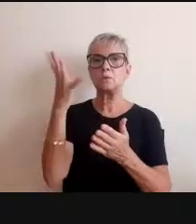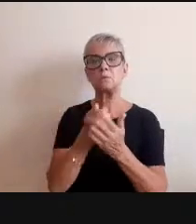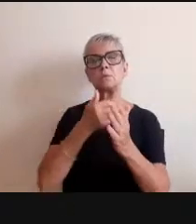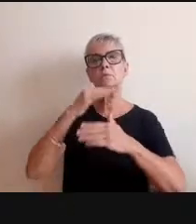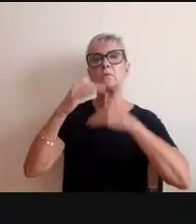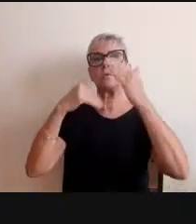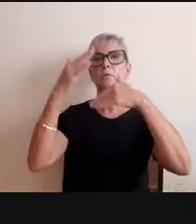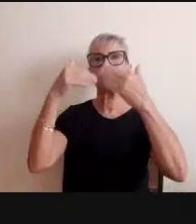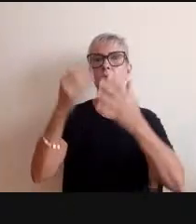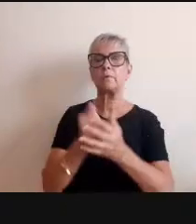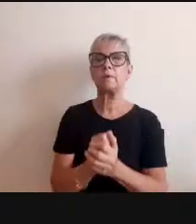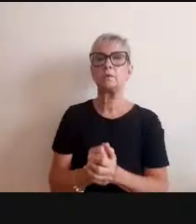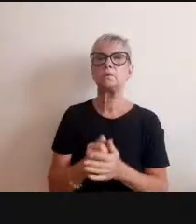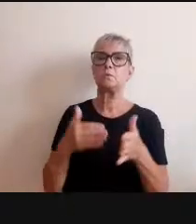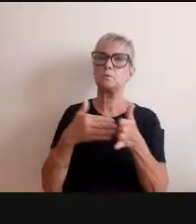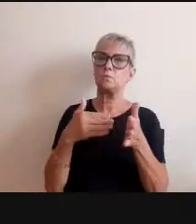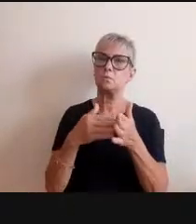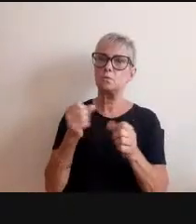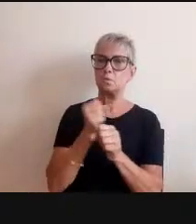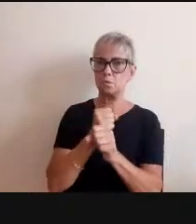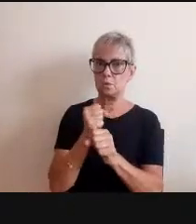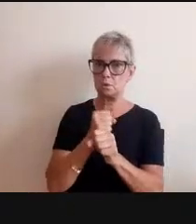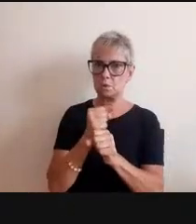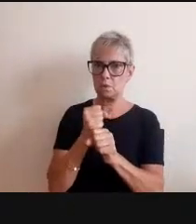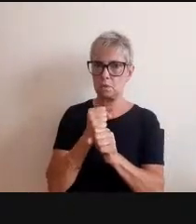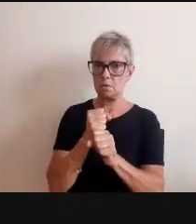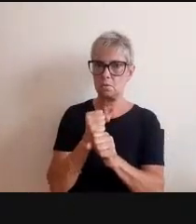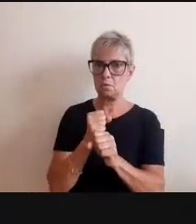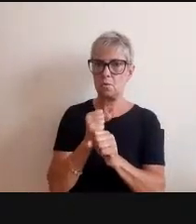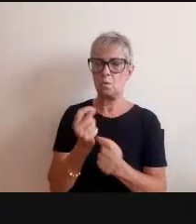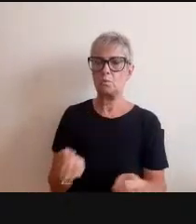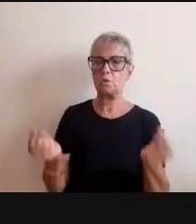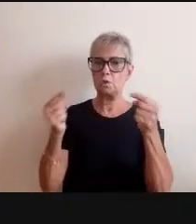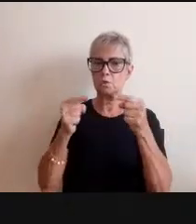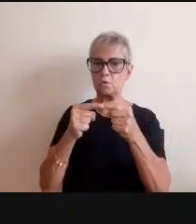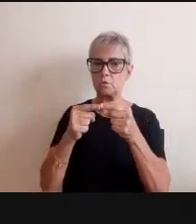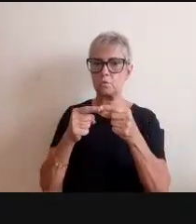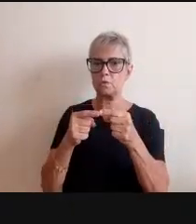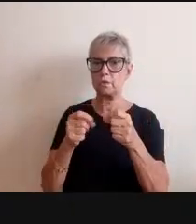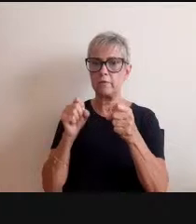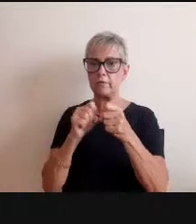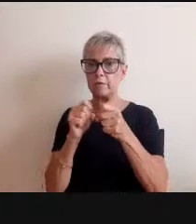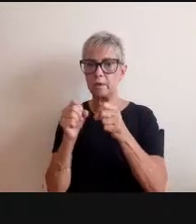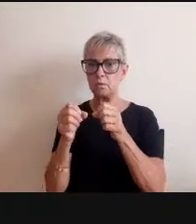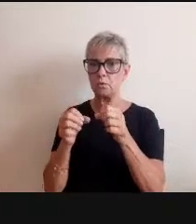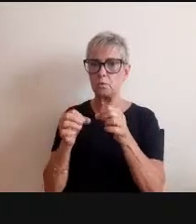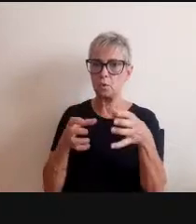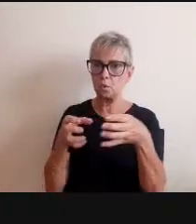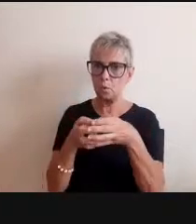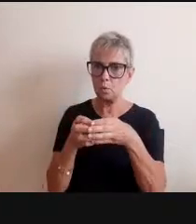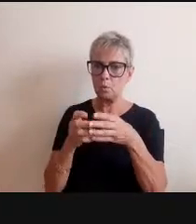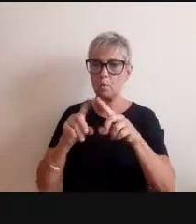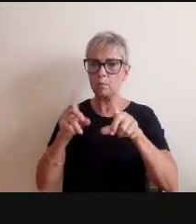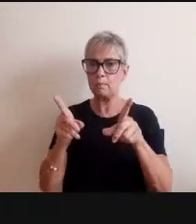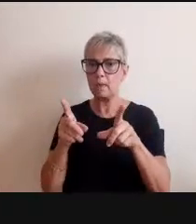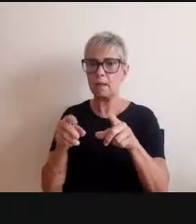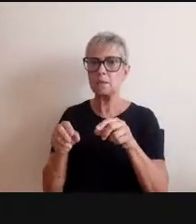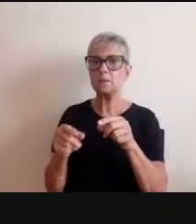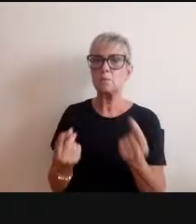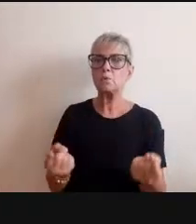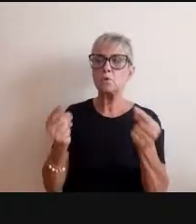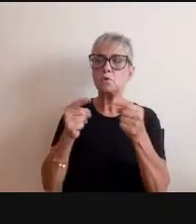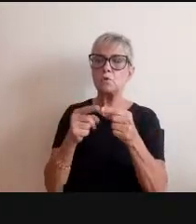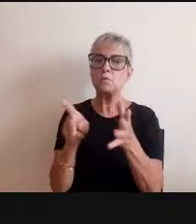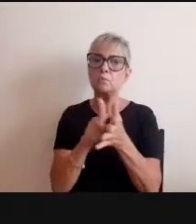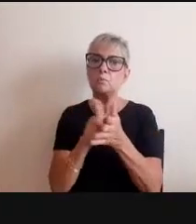anos, as propostas que são coletivas, mas que não são apenas coletivos de arte, mas são propostas que interagem com a